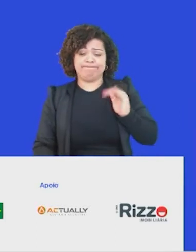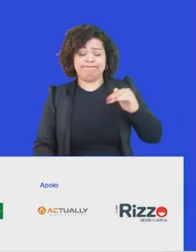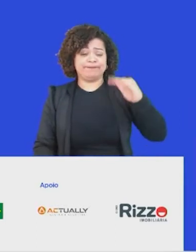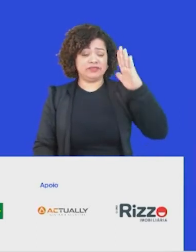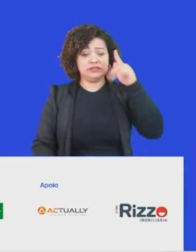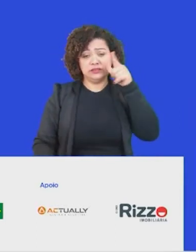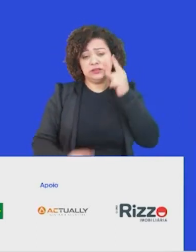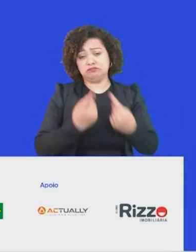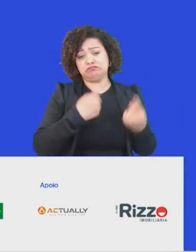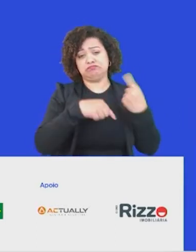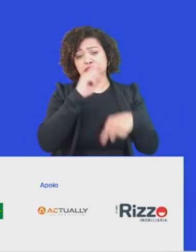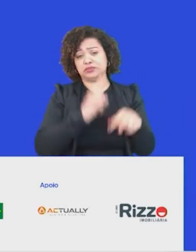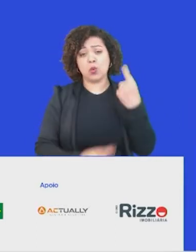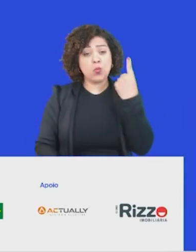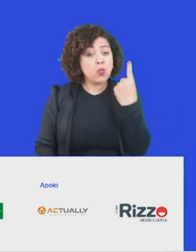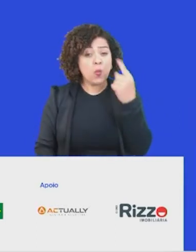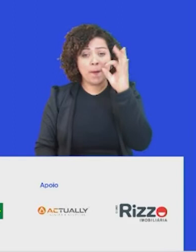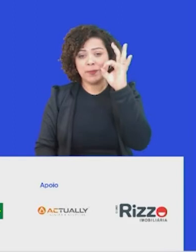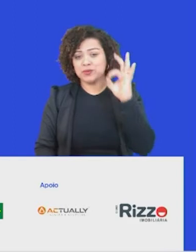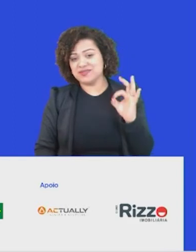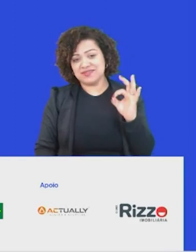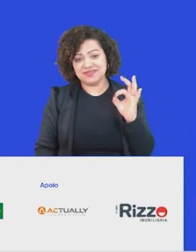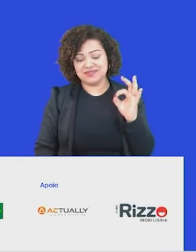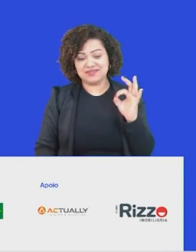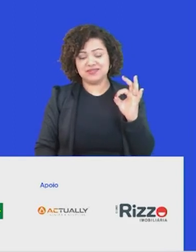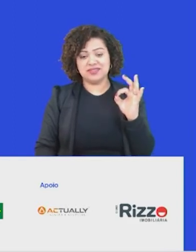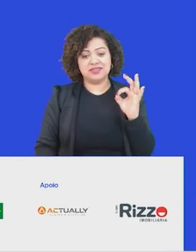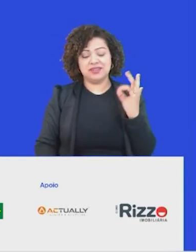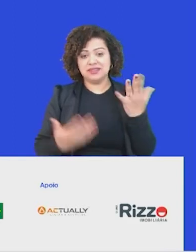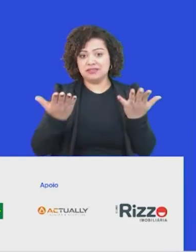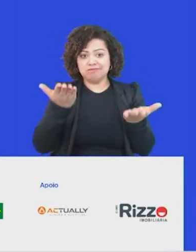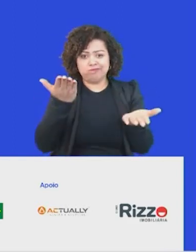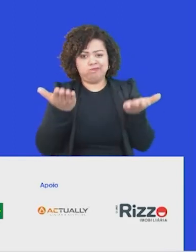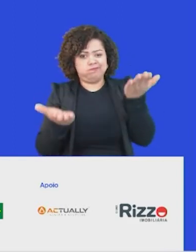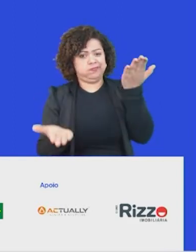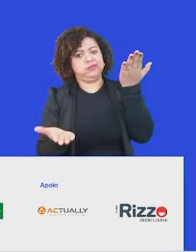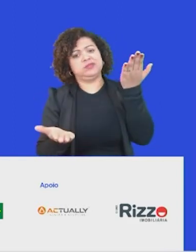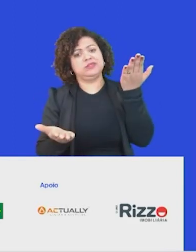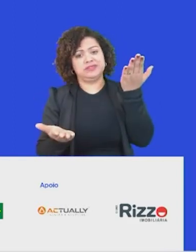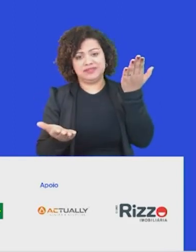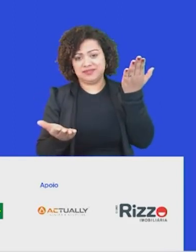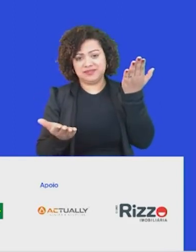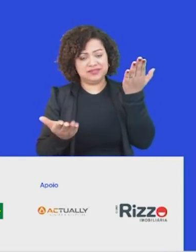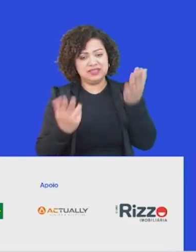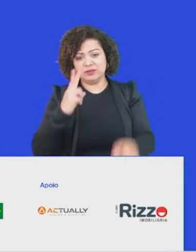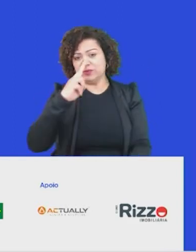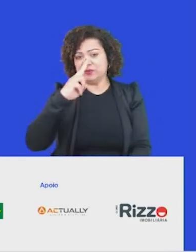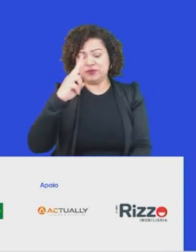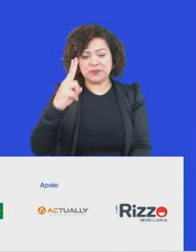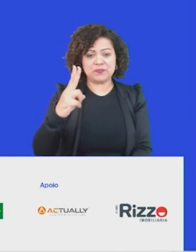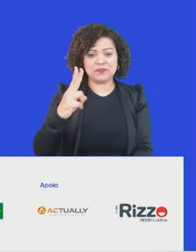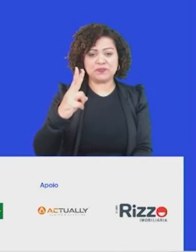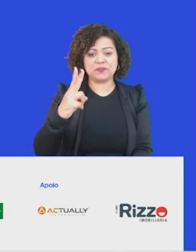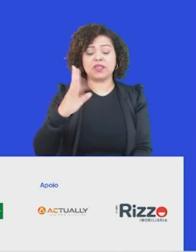população. Isso traz, naturalmente, implicâncias e impactos inúmeros a nível social, mas quando a gente traz isso para